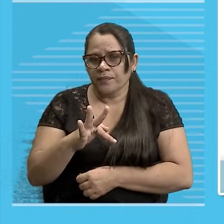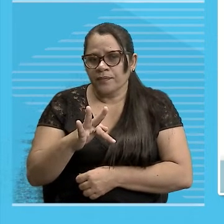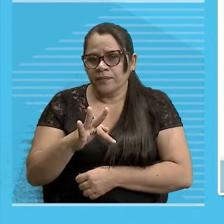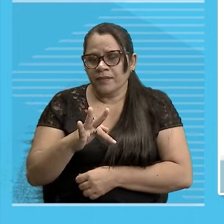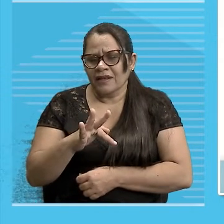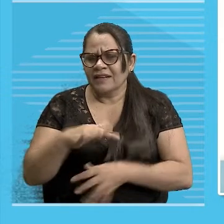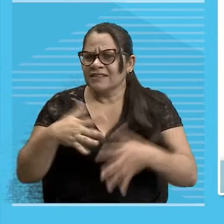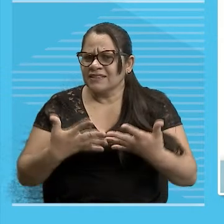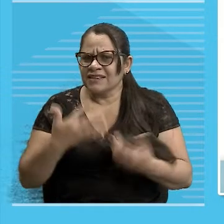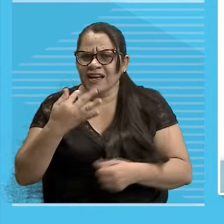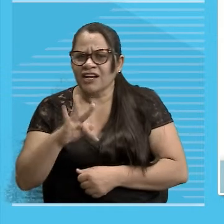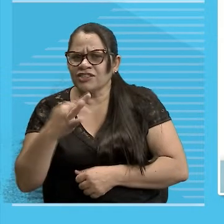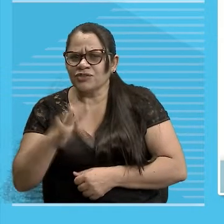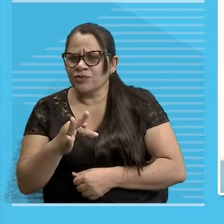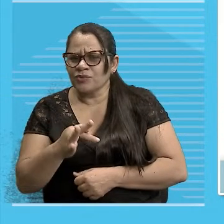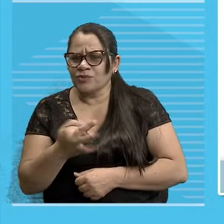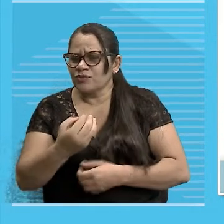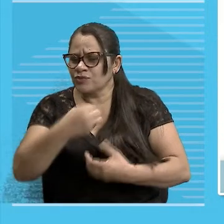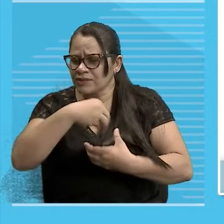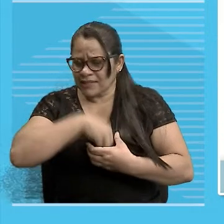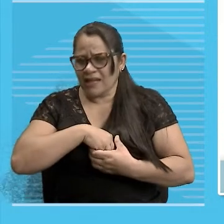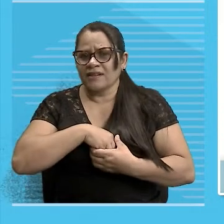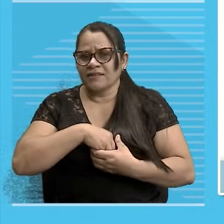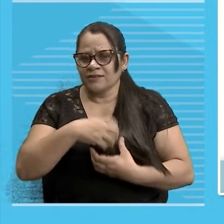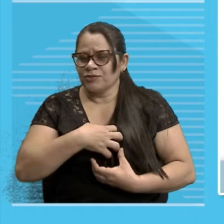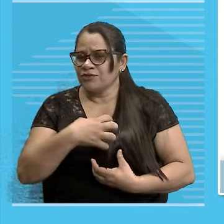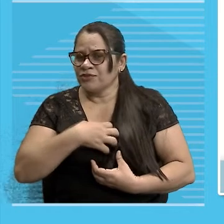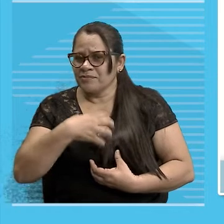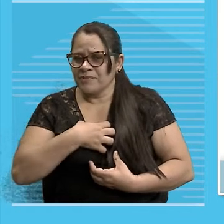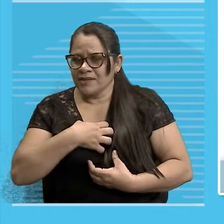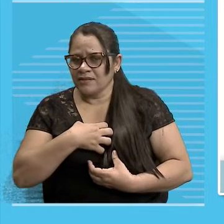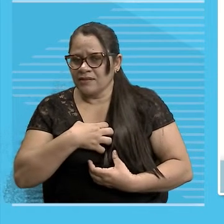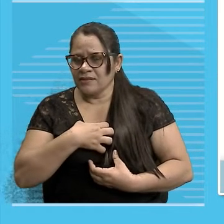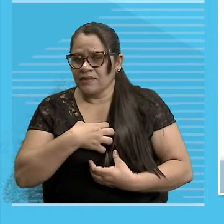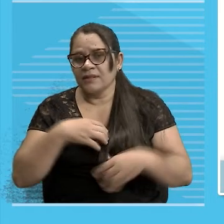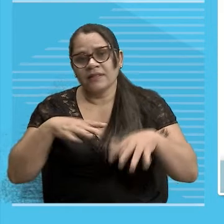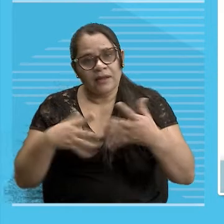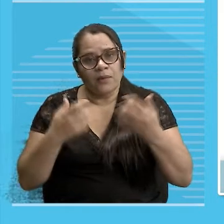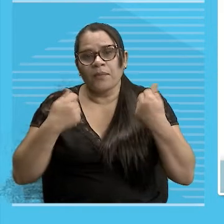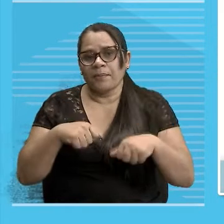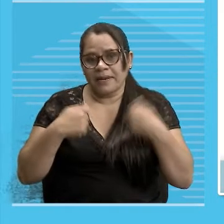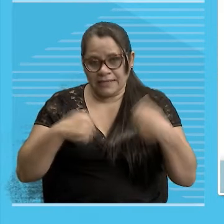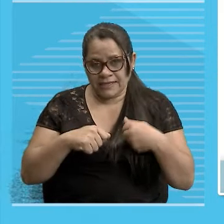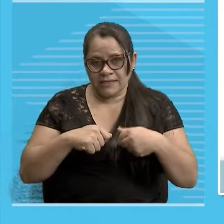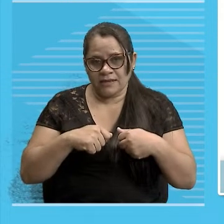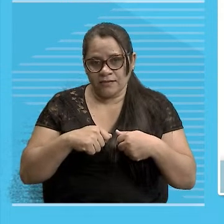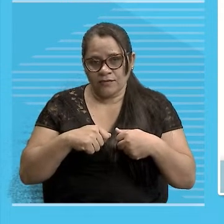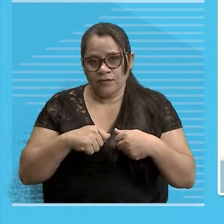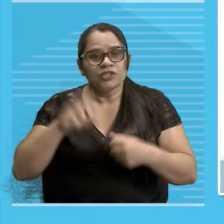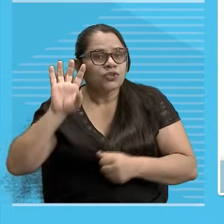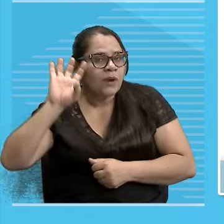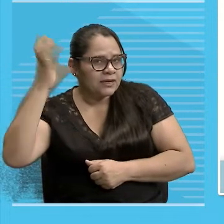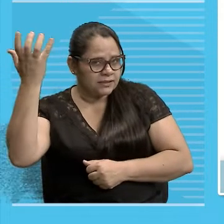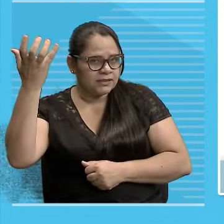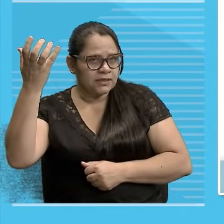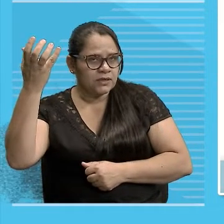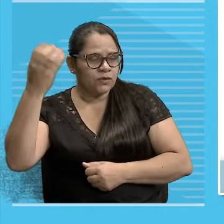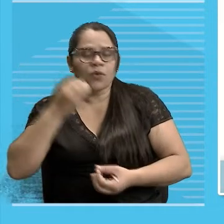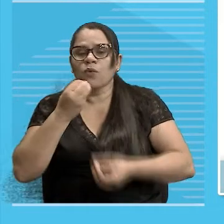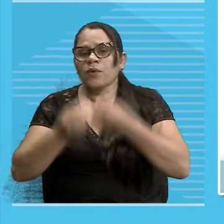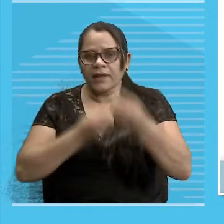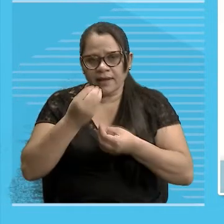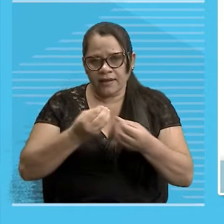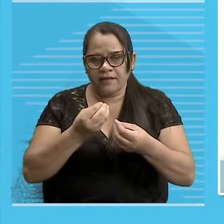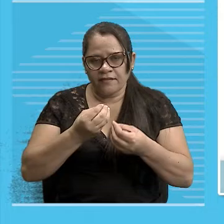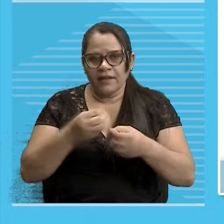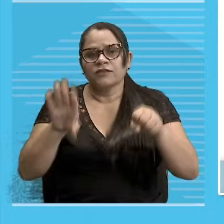forma Não me atingir Entende Eu preciso De uma ação Com que Que faça